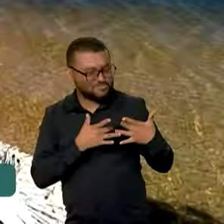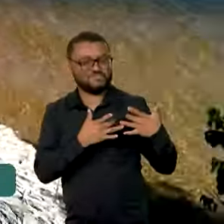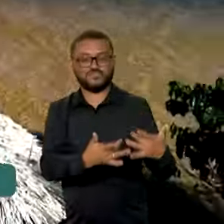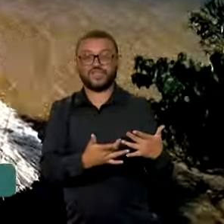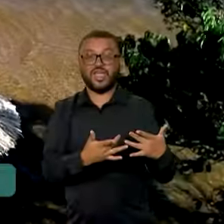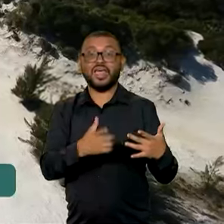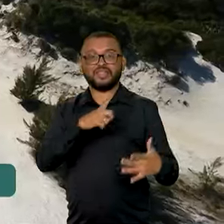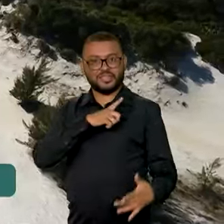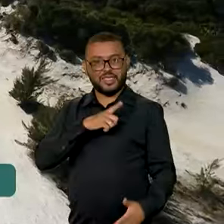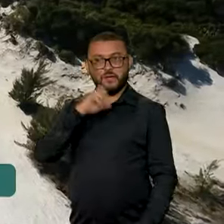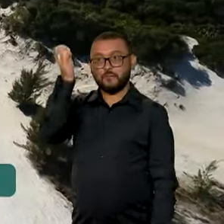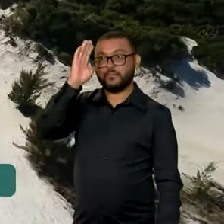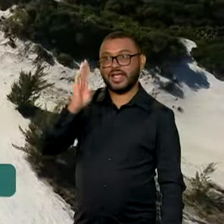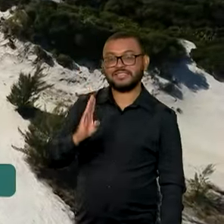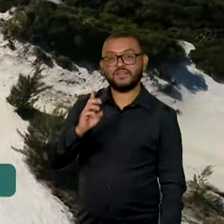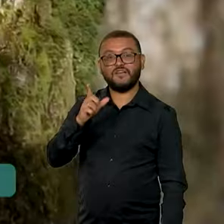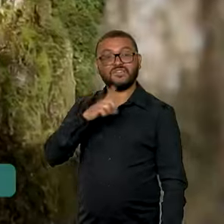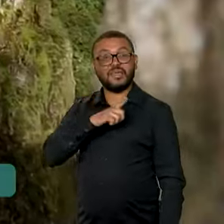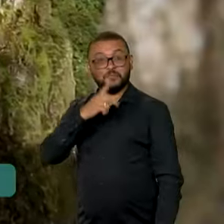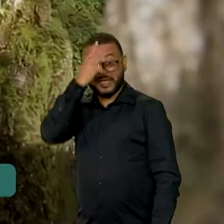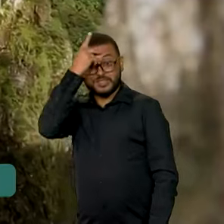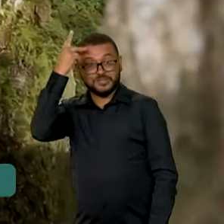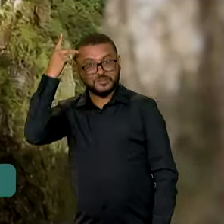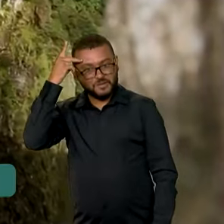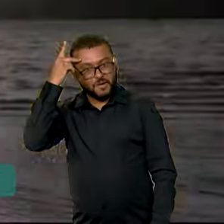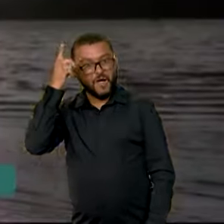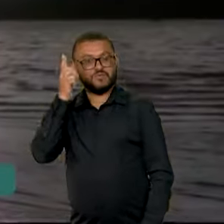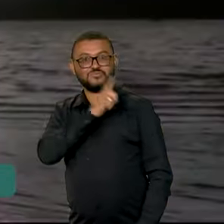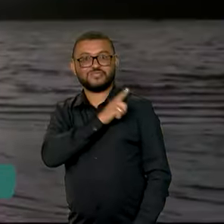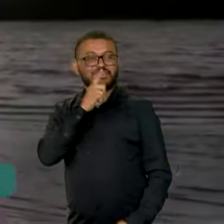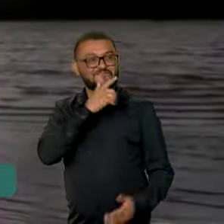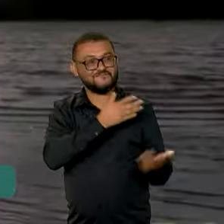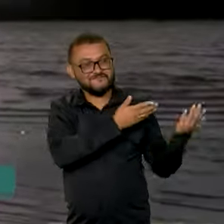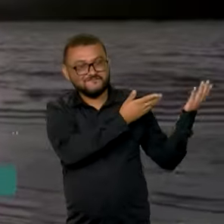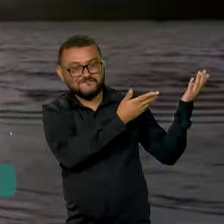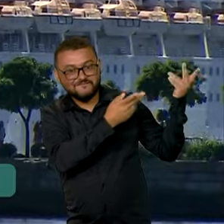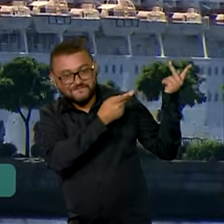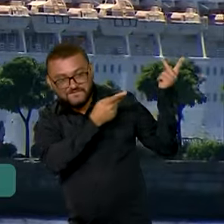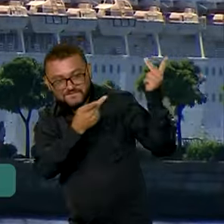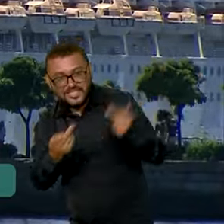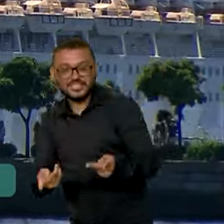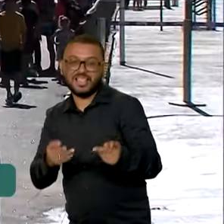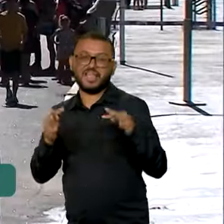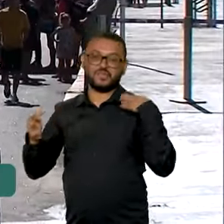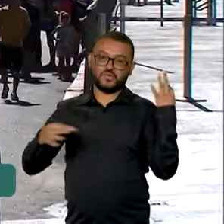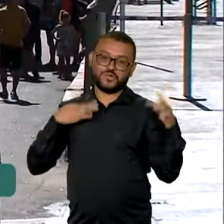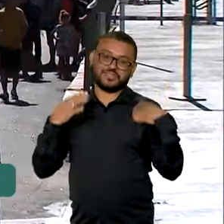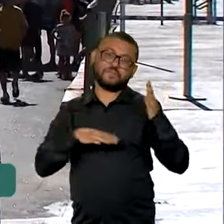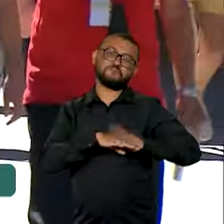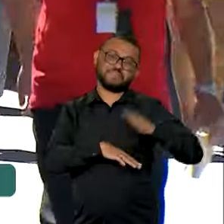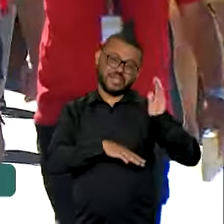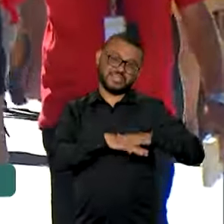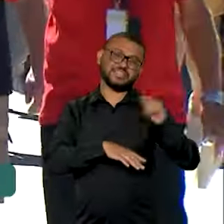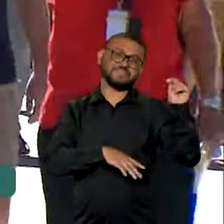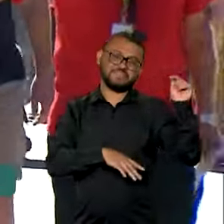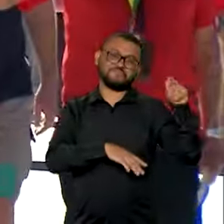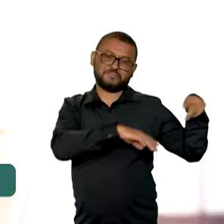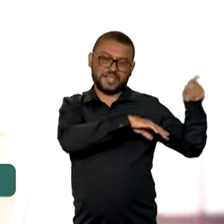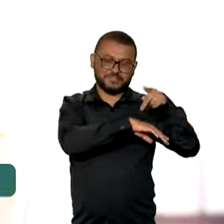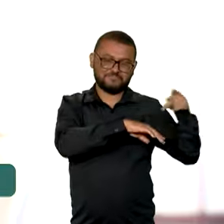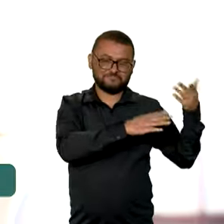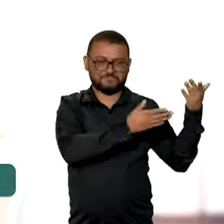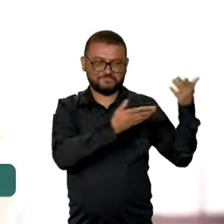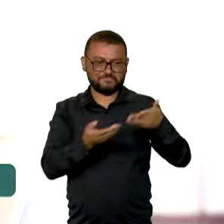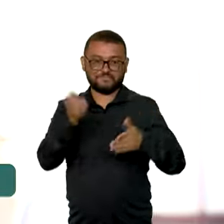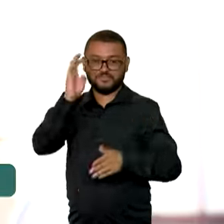Tudo isso é motivo mais que suficiente para atrair cada vez mais turistas internacionais.